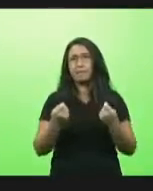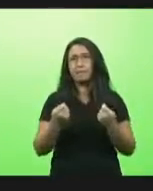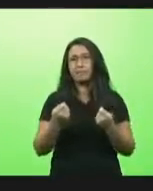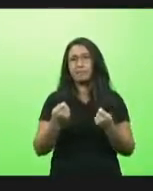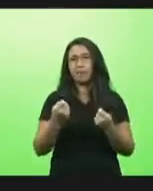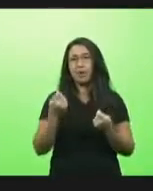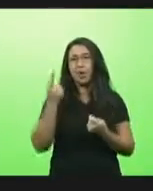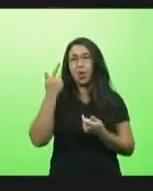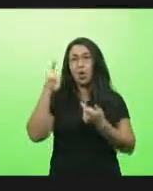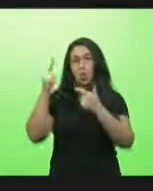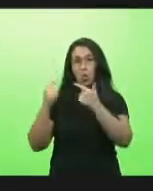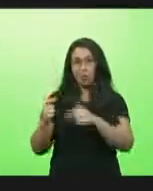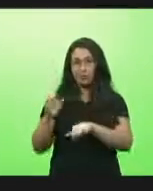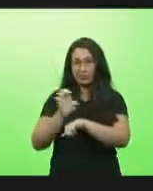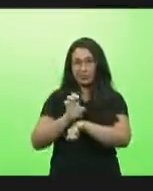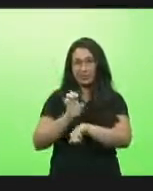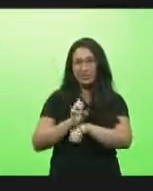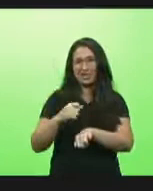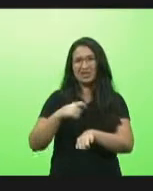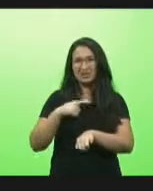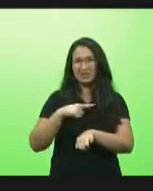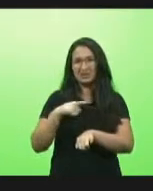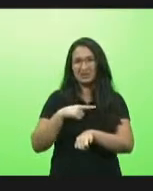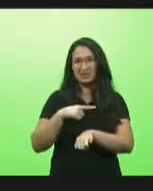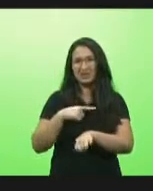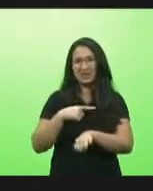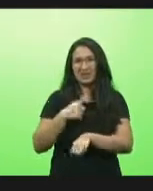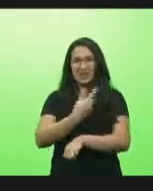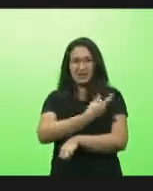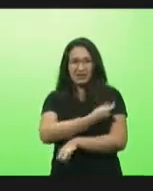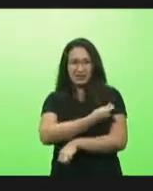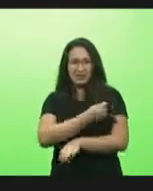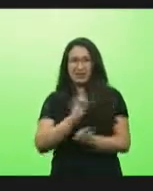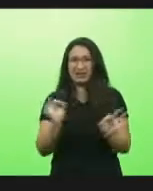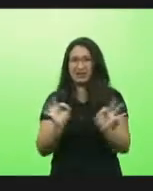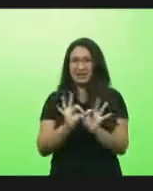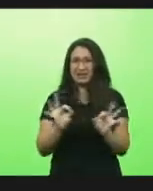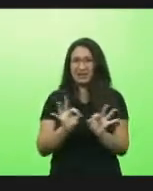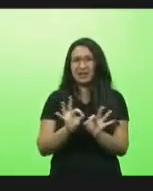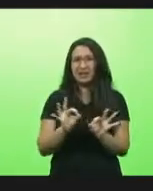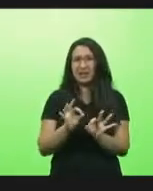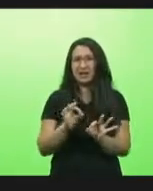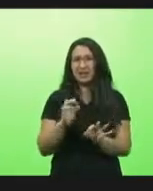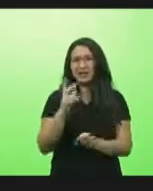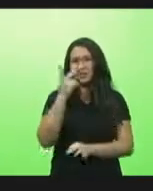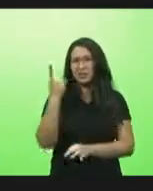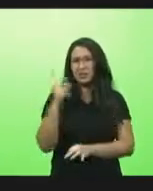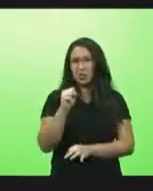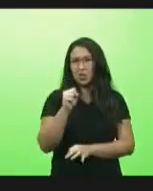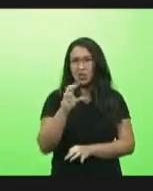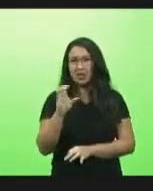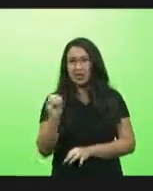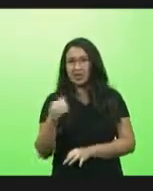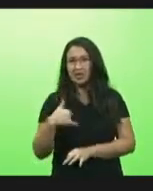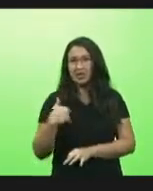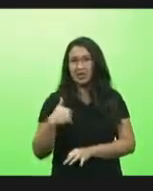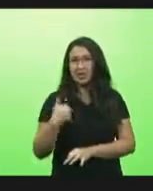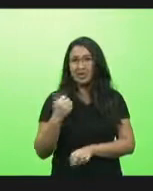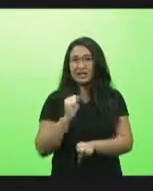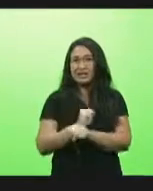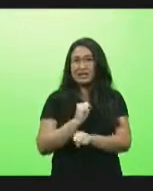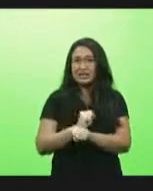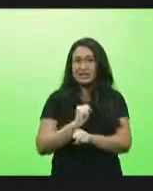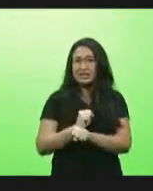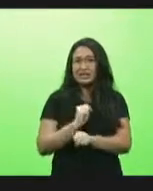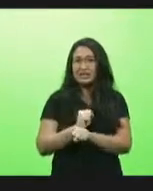furafila furafila tem muito senhor de 70 de 80 anos que está esperando ansiosamente a vacina contando as horas e